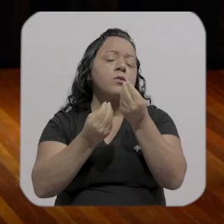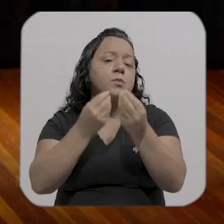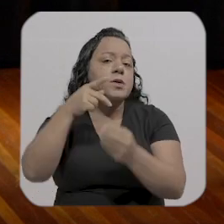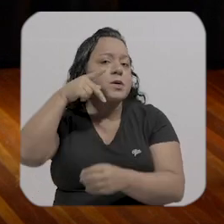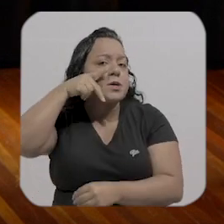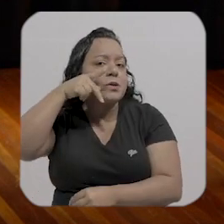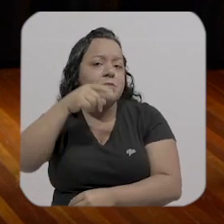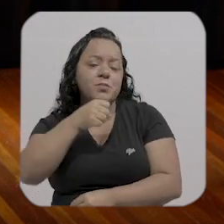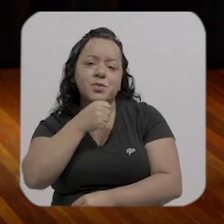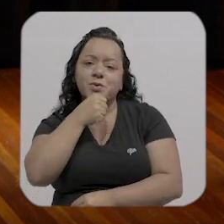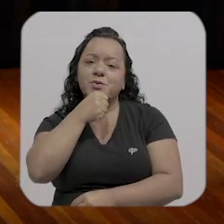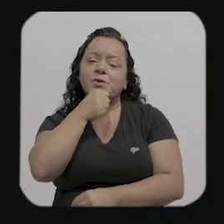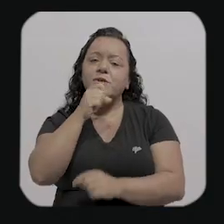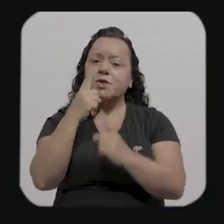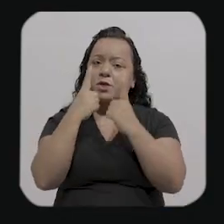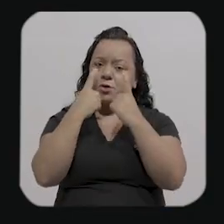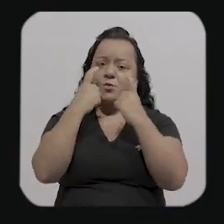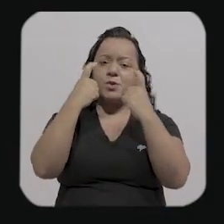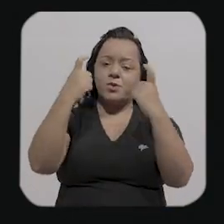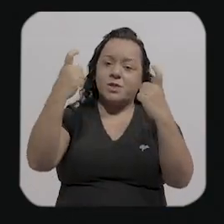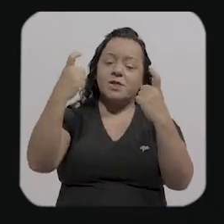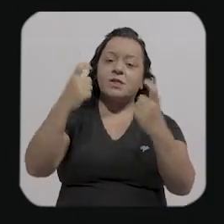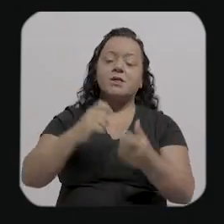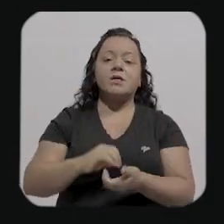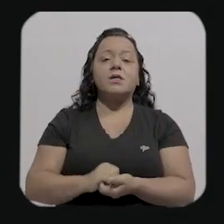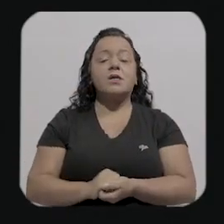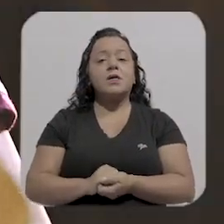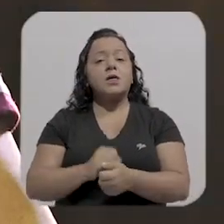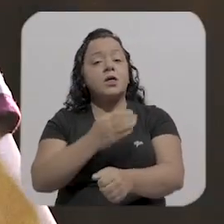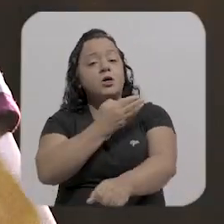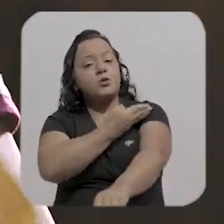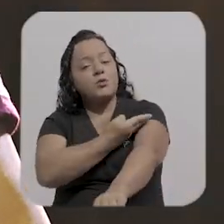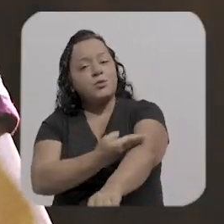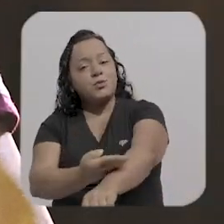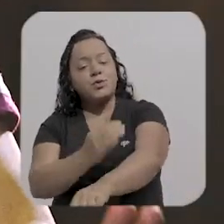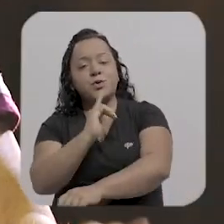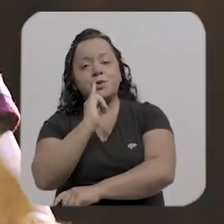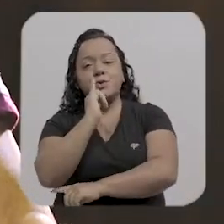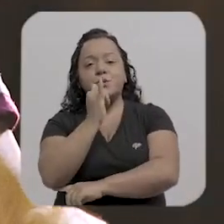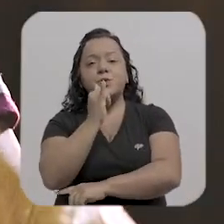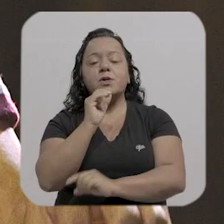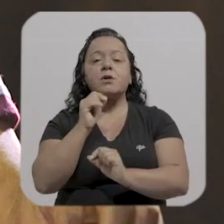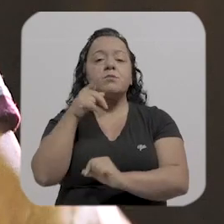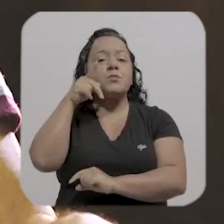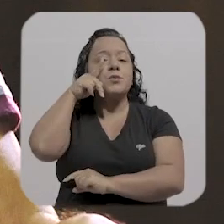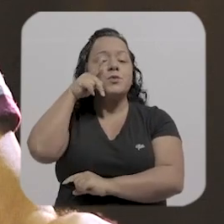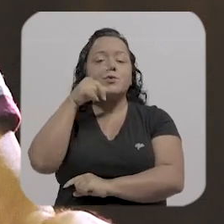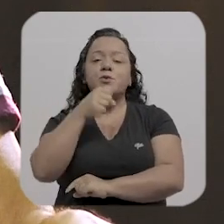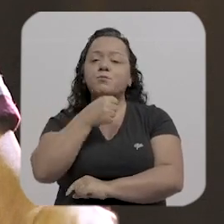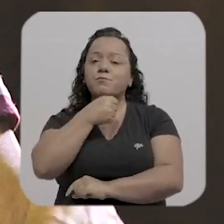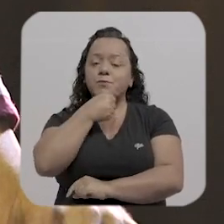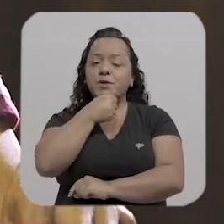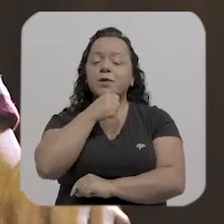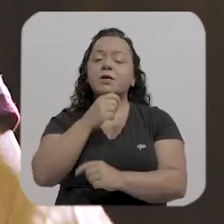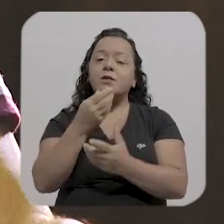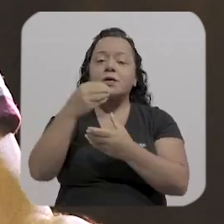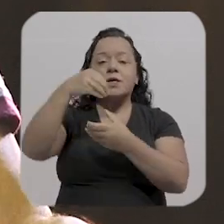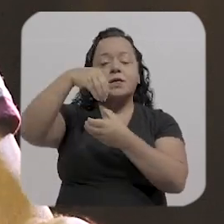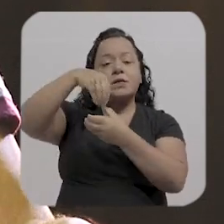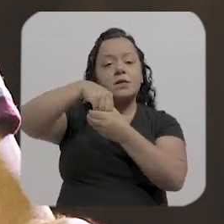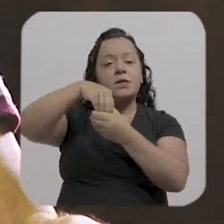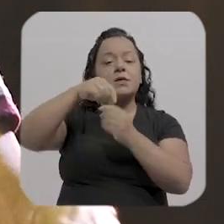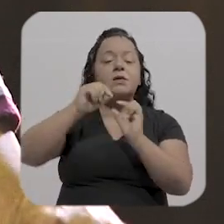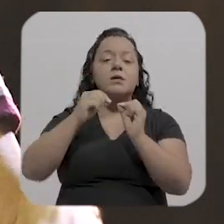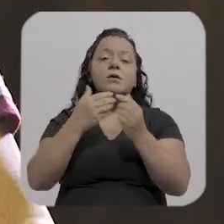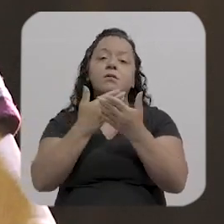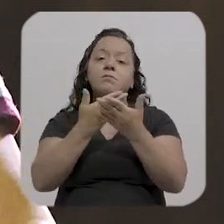Porto Velho tá na vanguarda é uma cidade que tá na vanguarda das cidades porque é uma cidade que ainda tem um rio vivo é